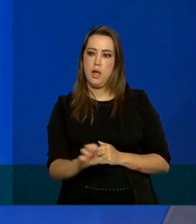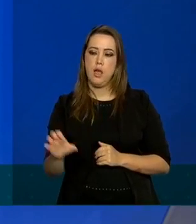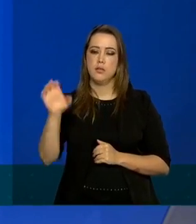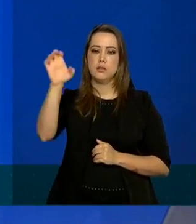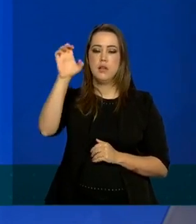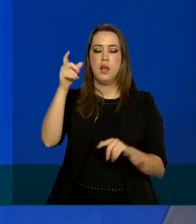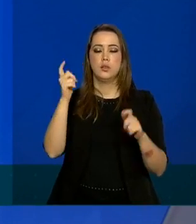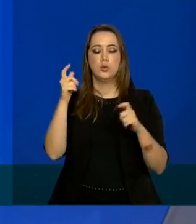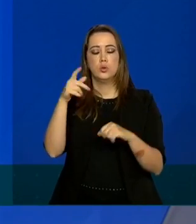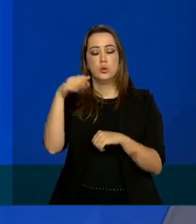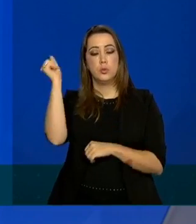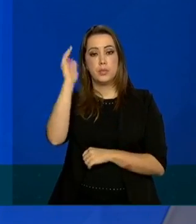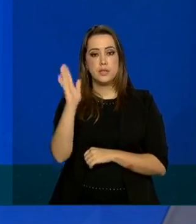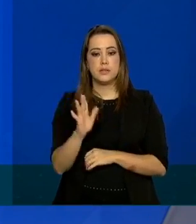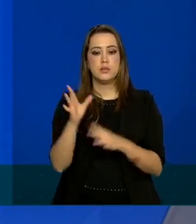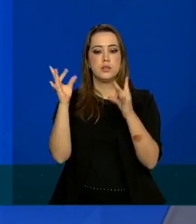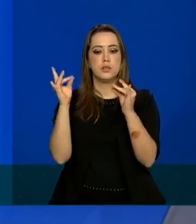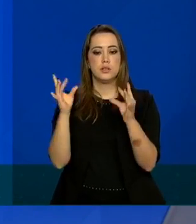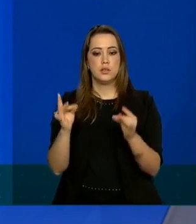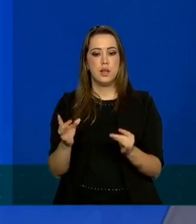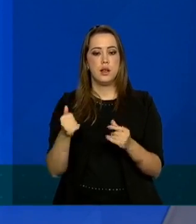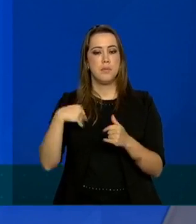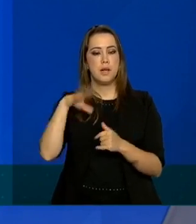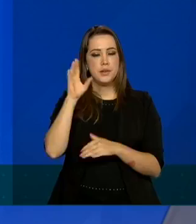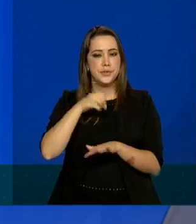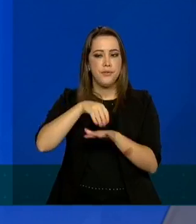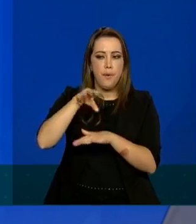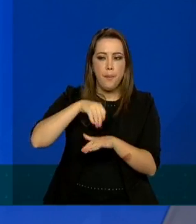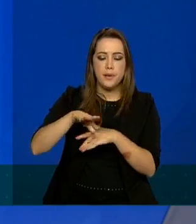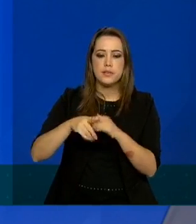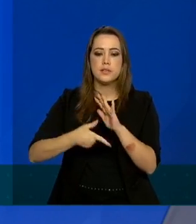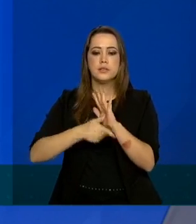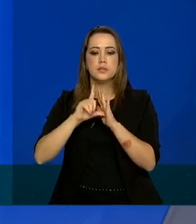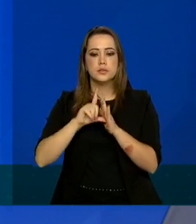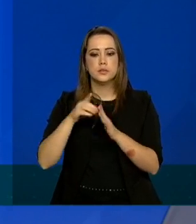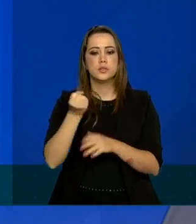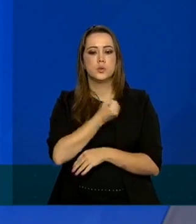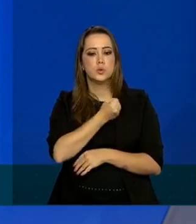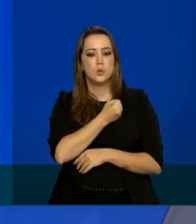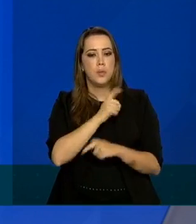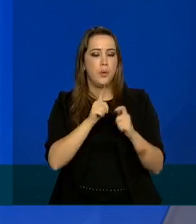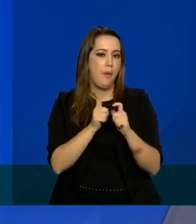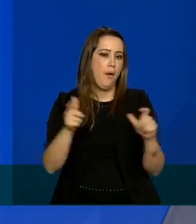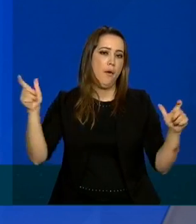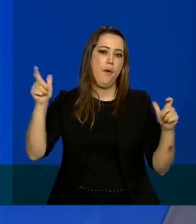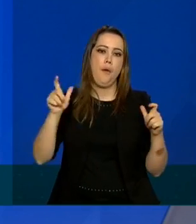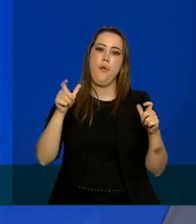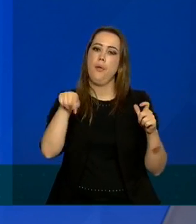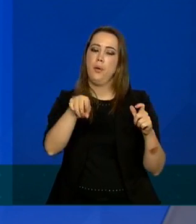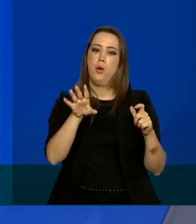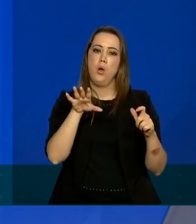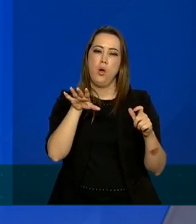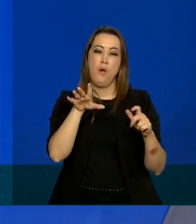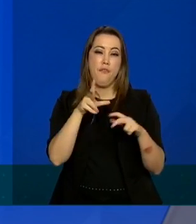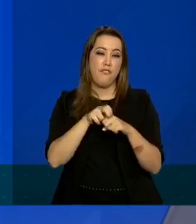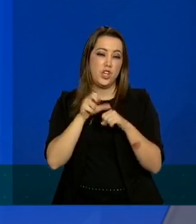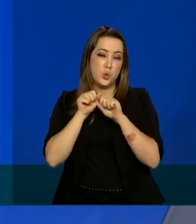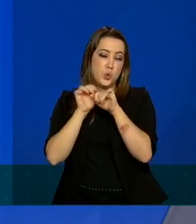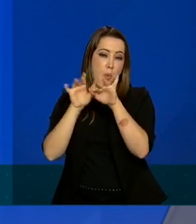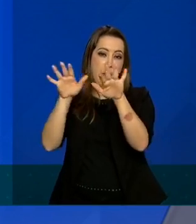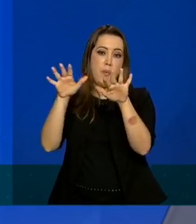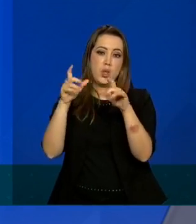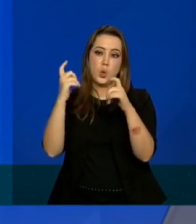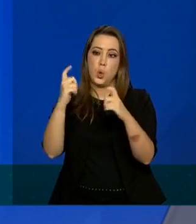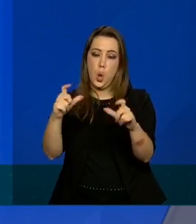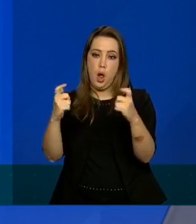especificar as informações indo além do que já foi informado antes sobre maior circulação do vírus na região central e no sul